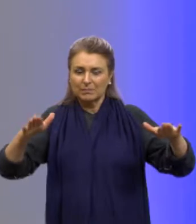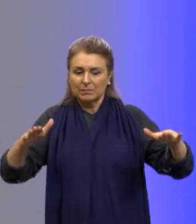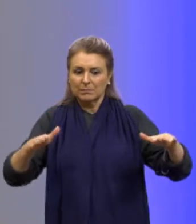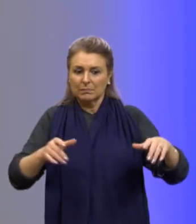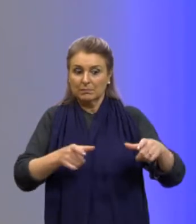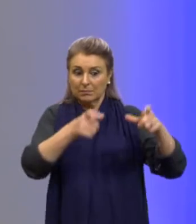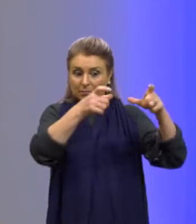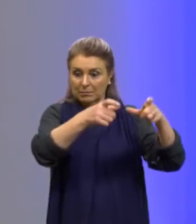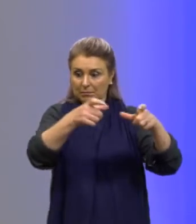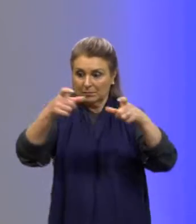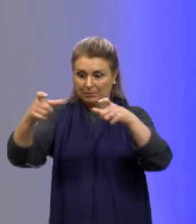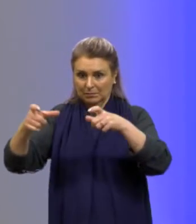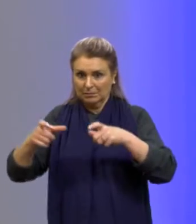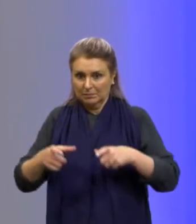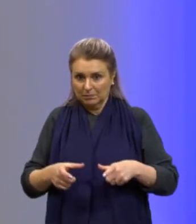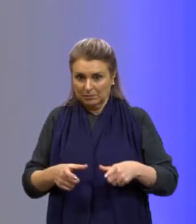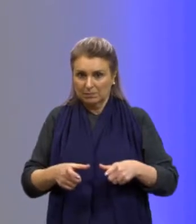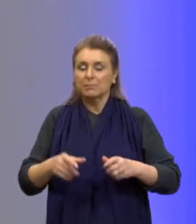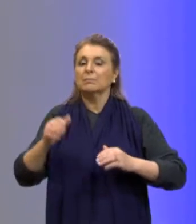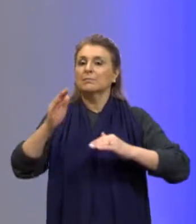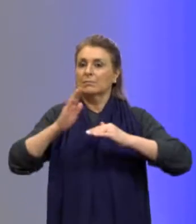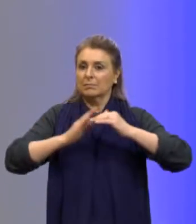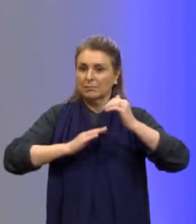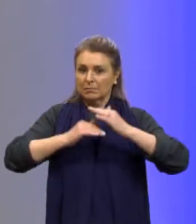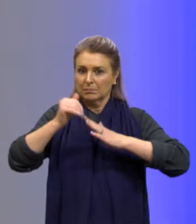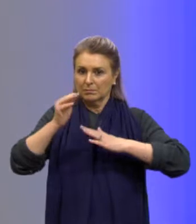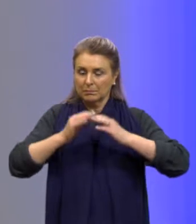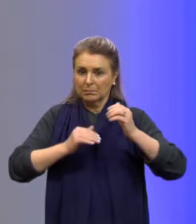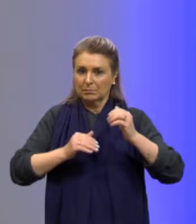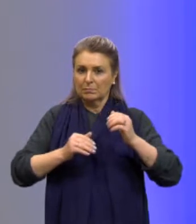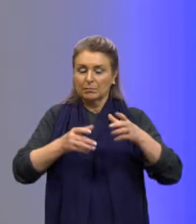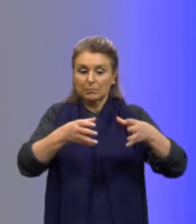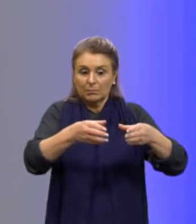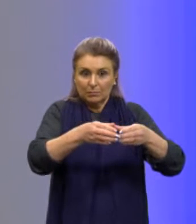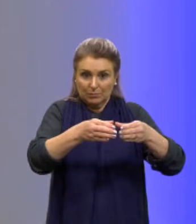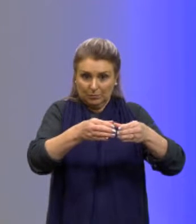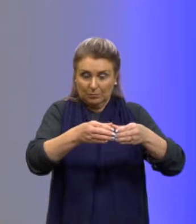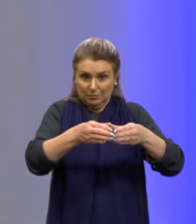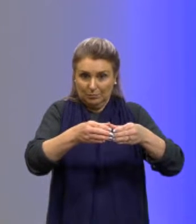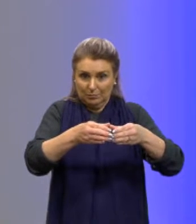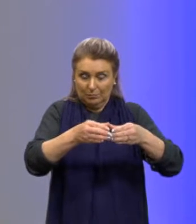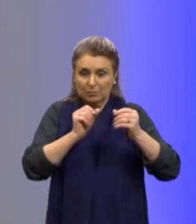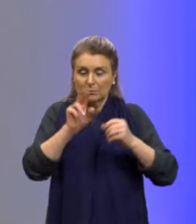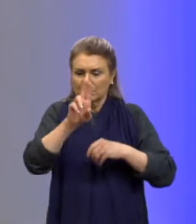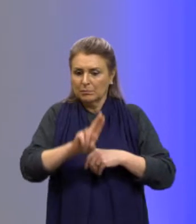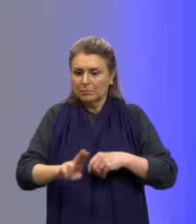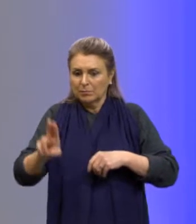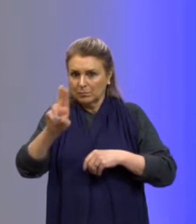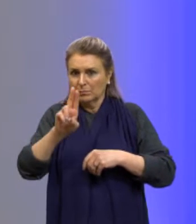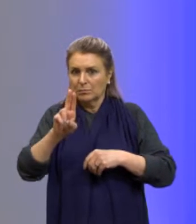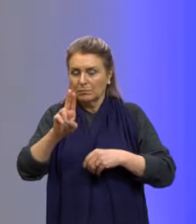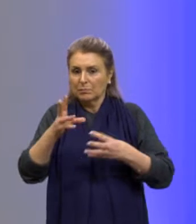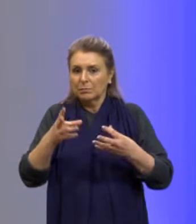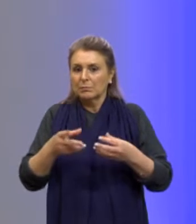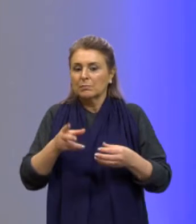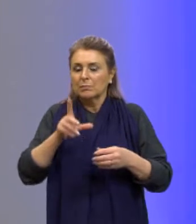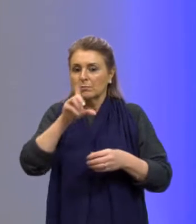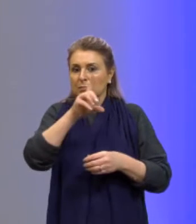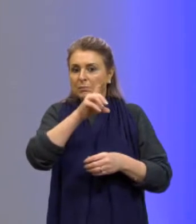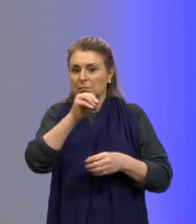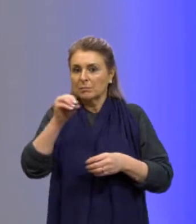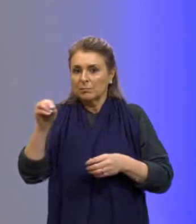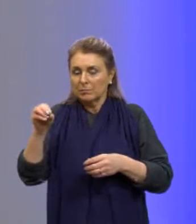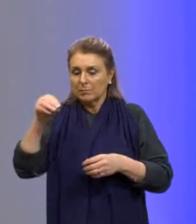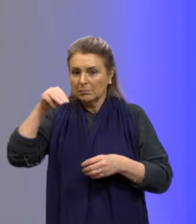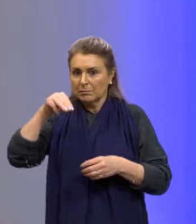viveiro a ser construído, a cooperativa utiliza integralmente 100 metros